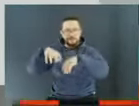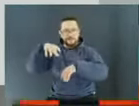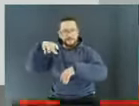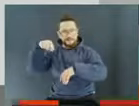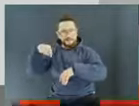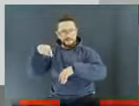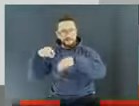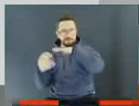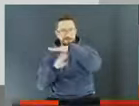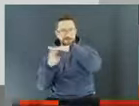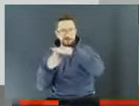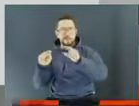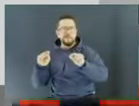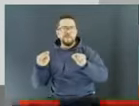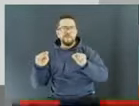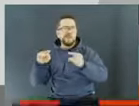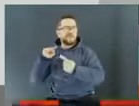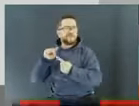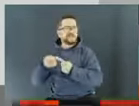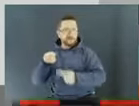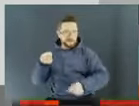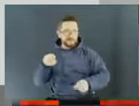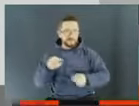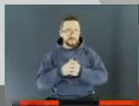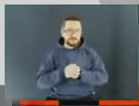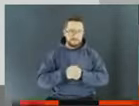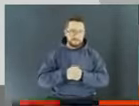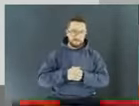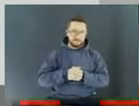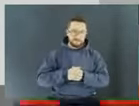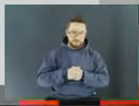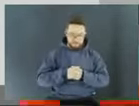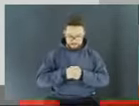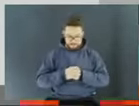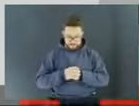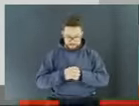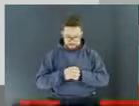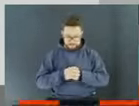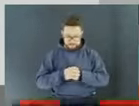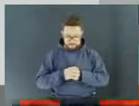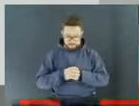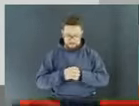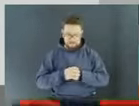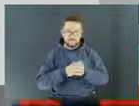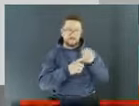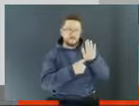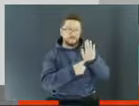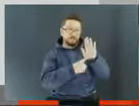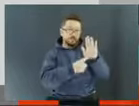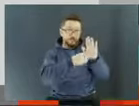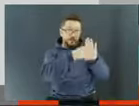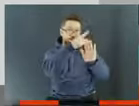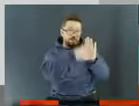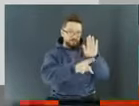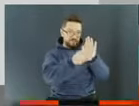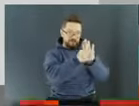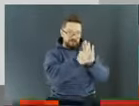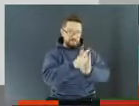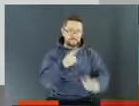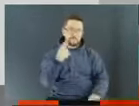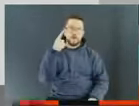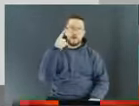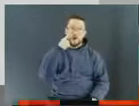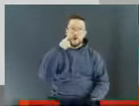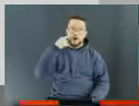eu quero mostrar aqui o motivo do projeto de lei, quero ilustrar em três mapas que foram feitos pela Abras a